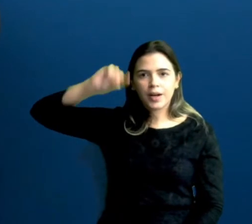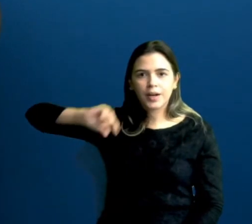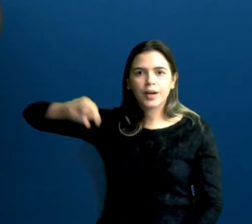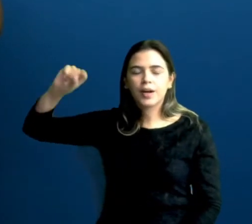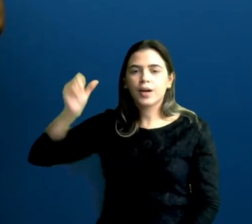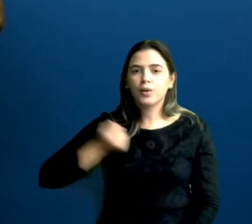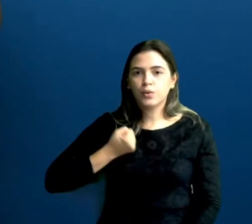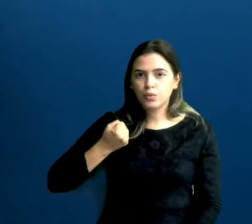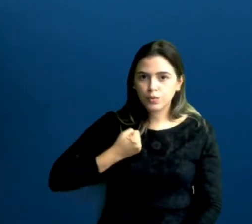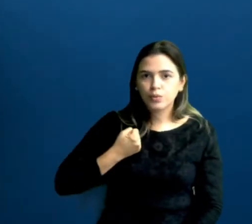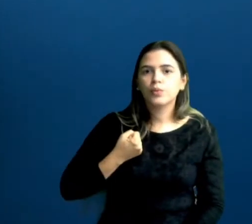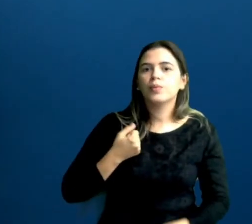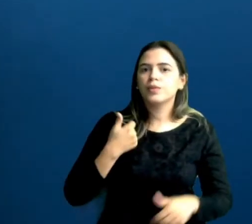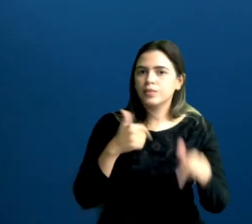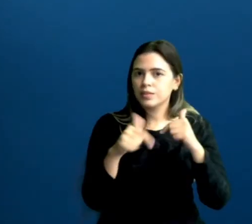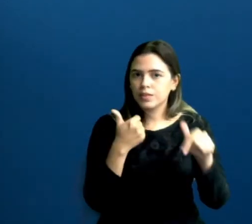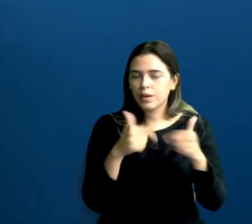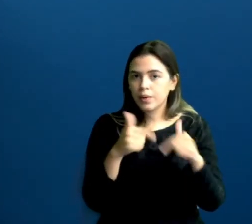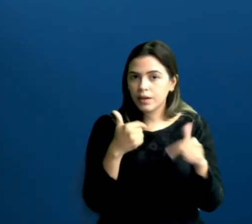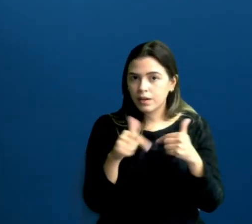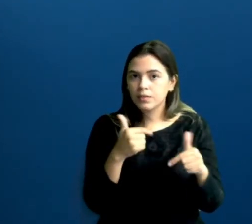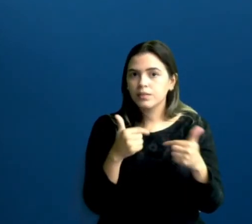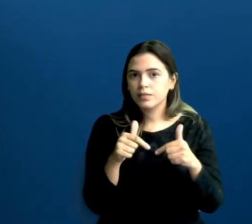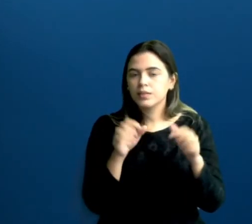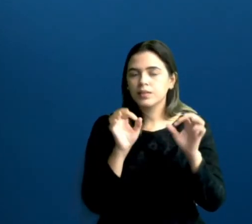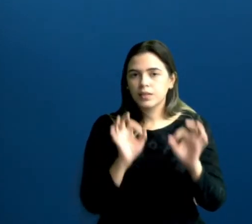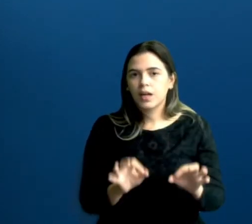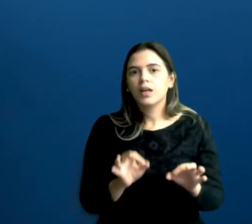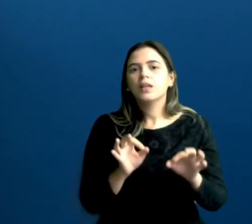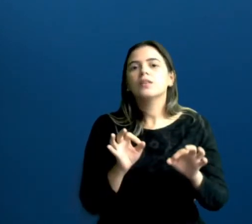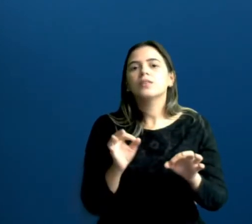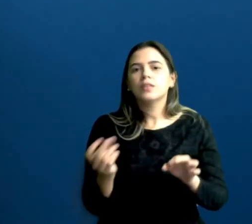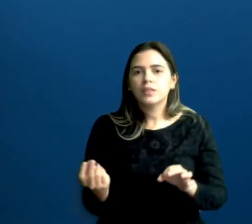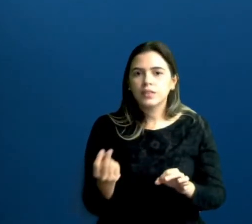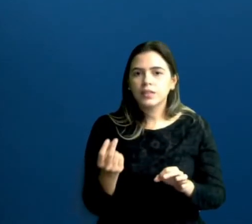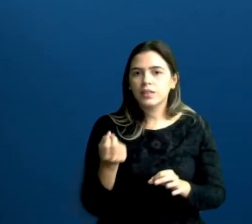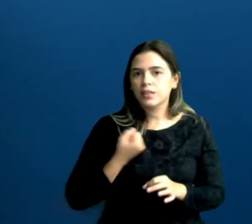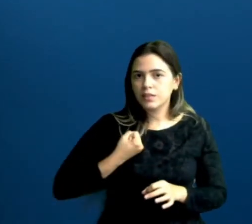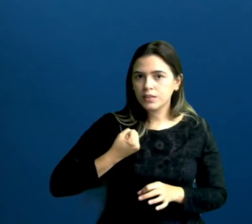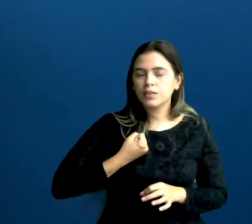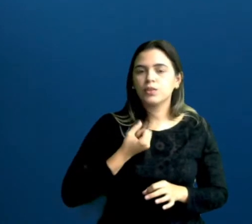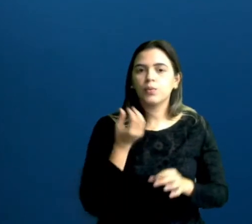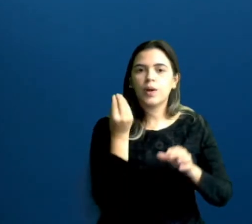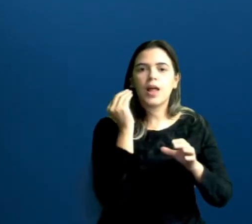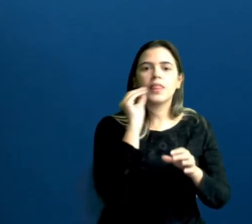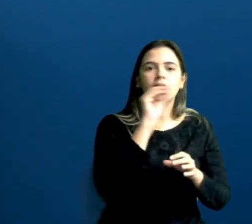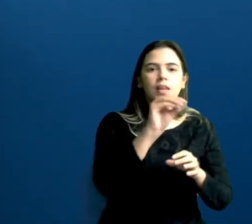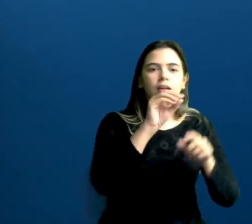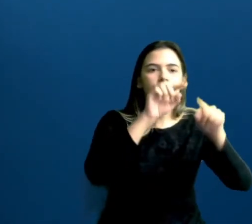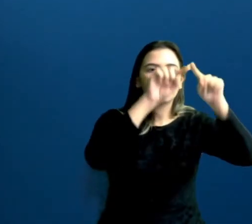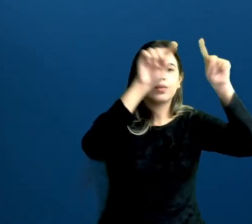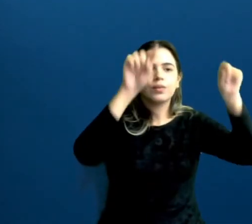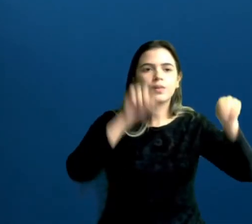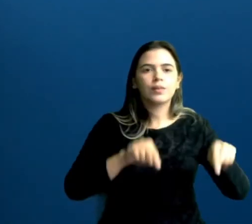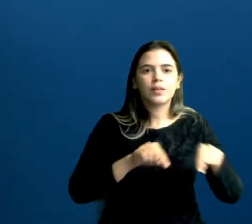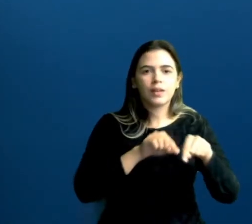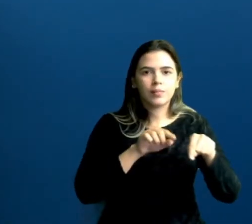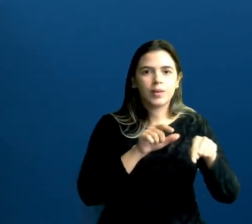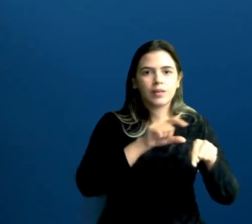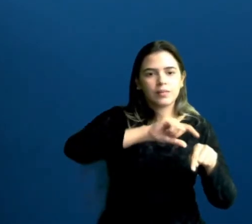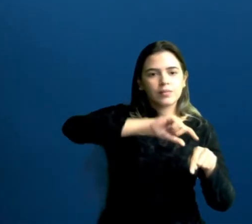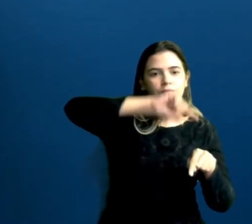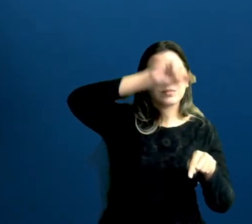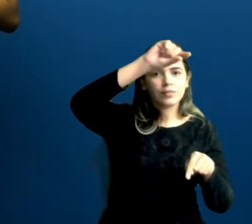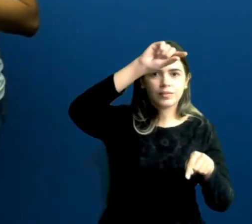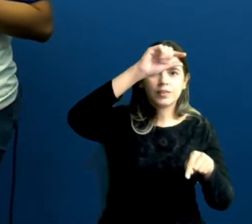de empregos formais. E esses valores estão representados dentro das barras. A gente poderia olhar só pelo nível,